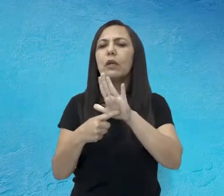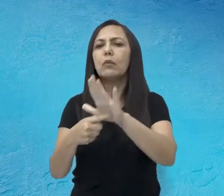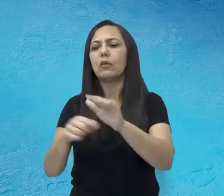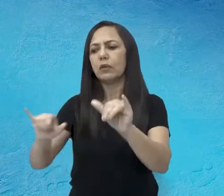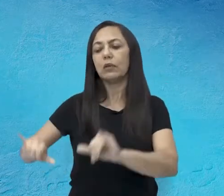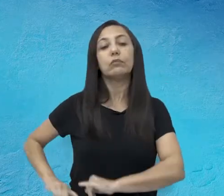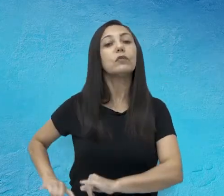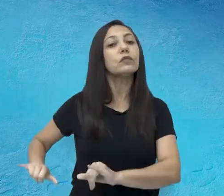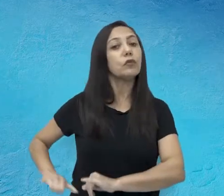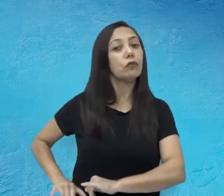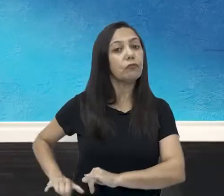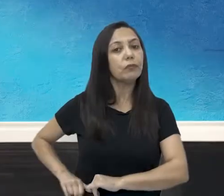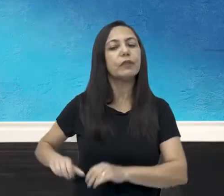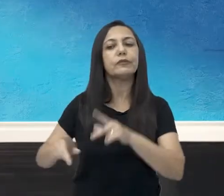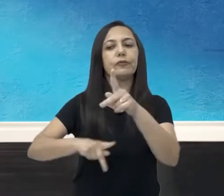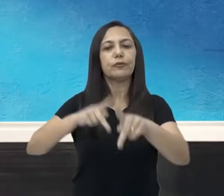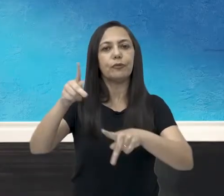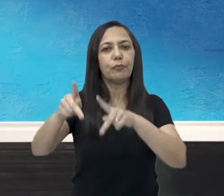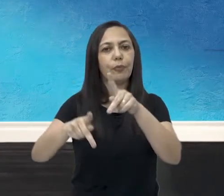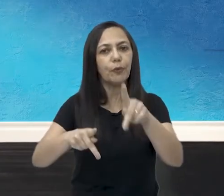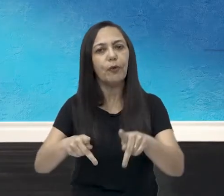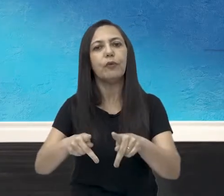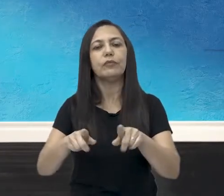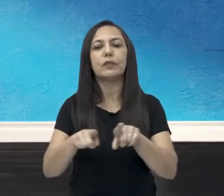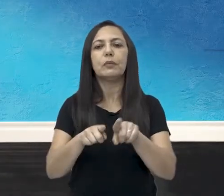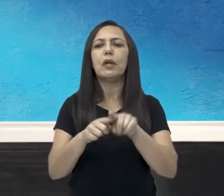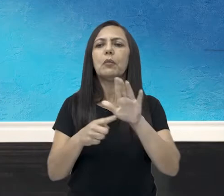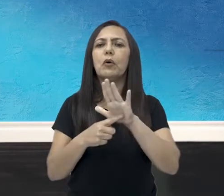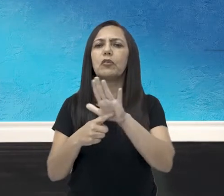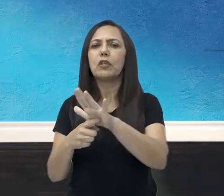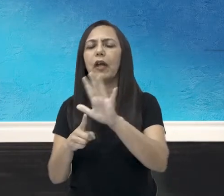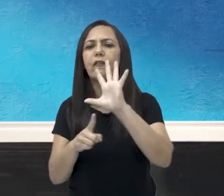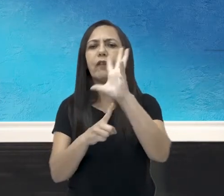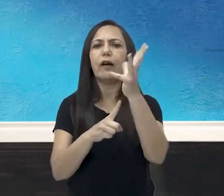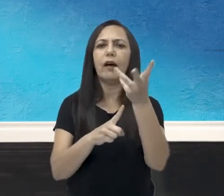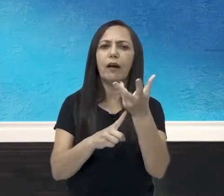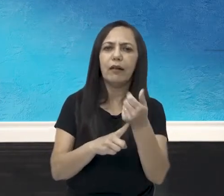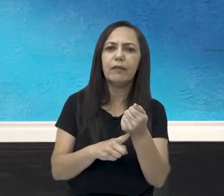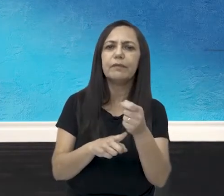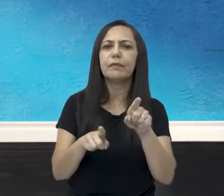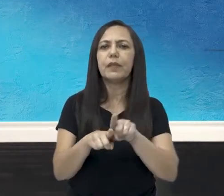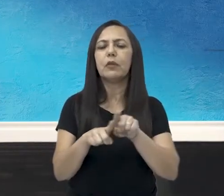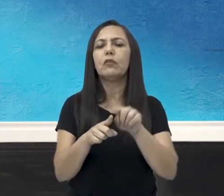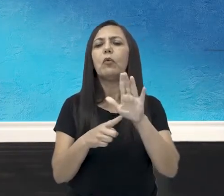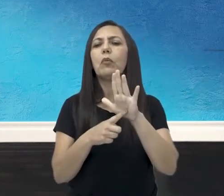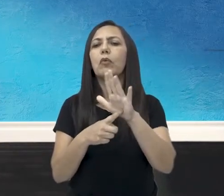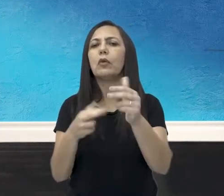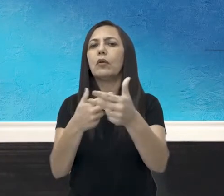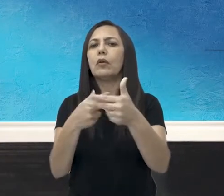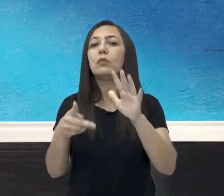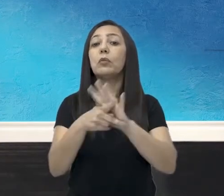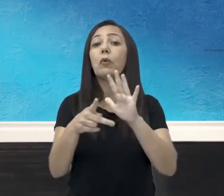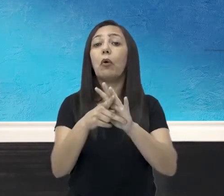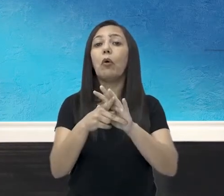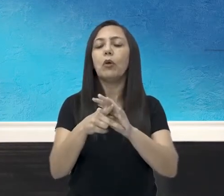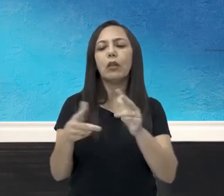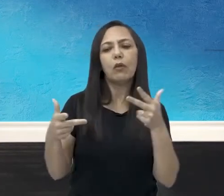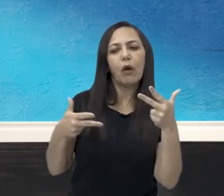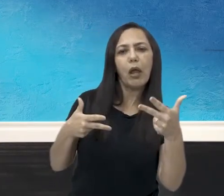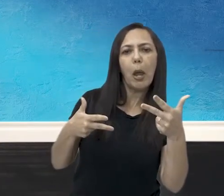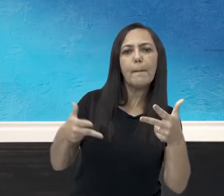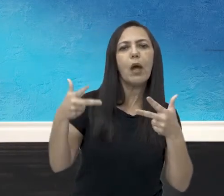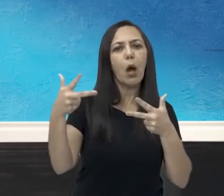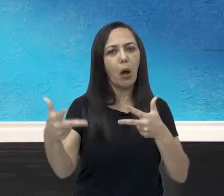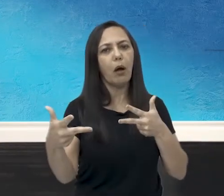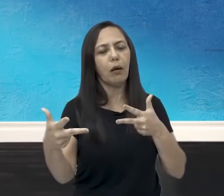principalmente pelos negros e pelos latinos, que era mais uma forma de manifestação, uma forma